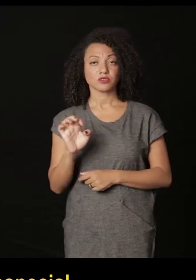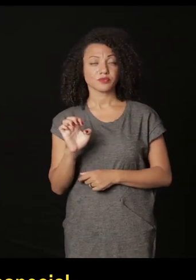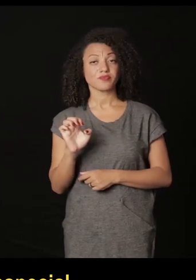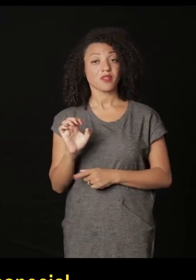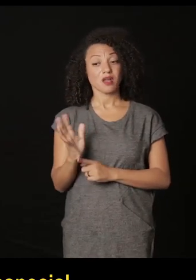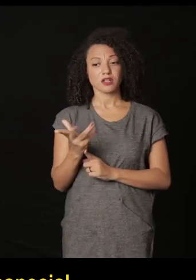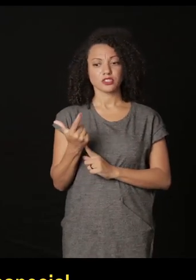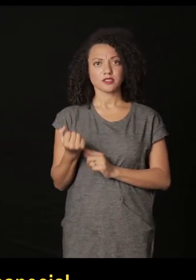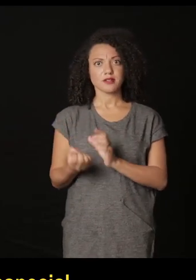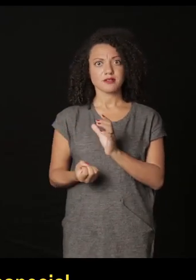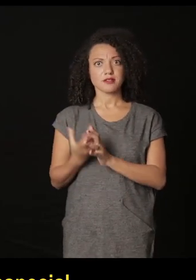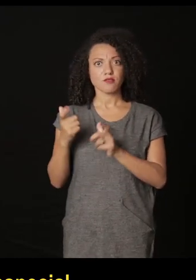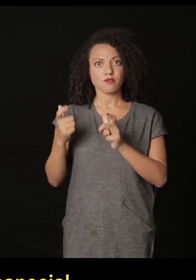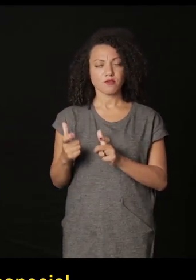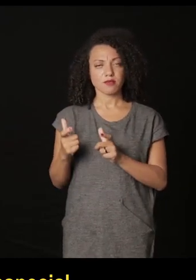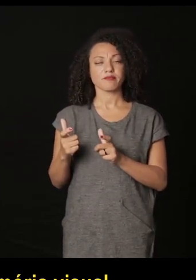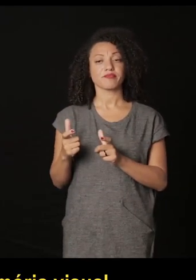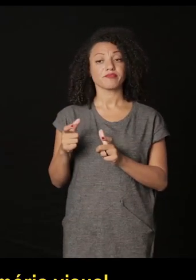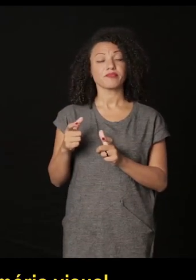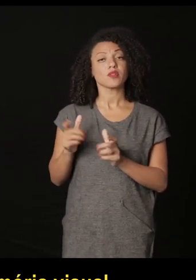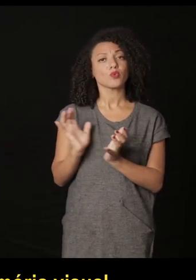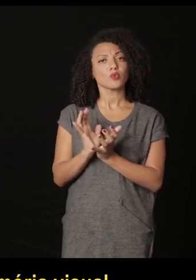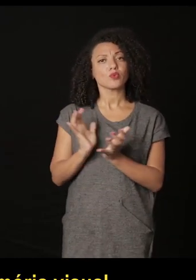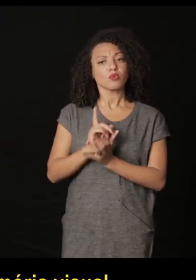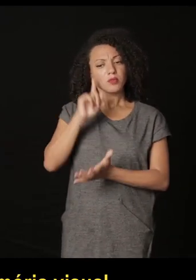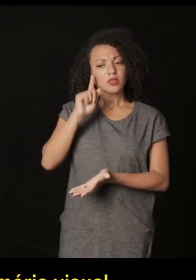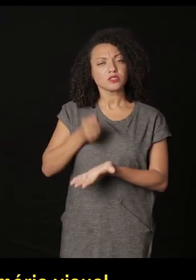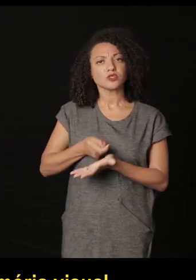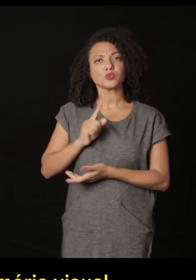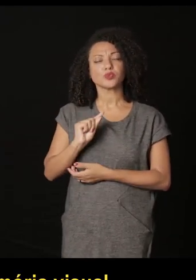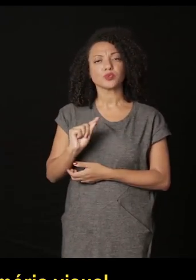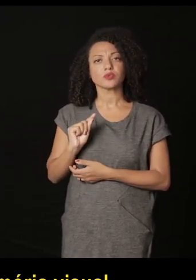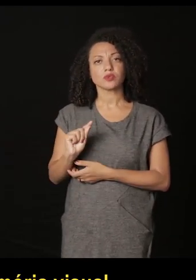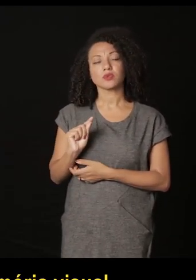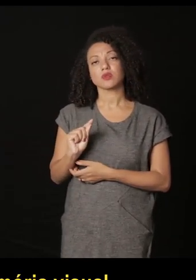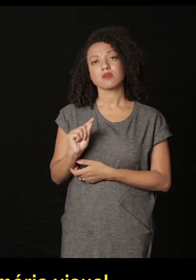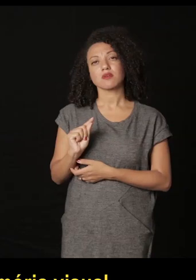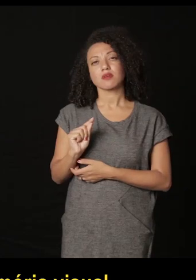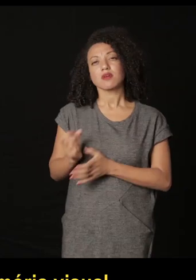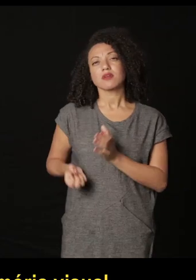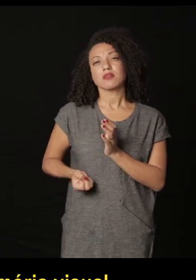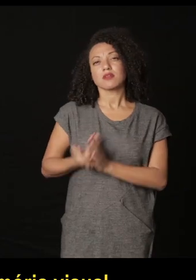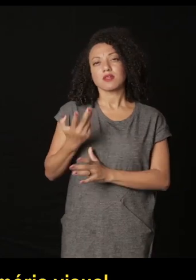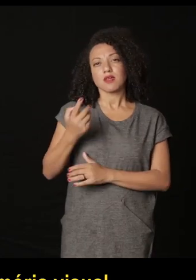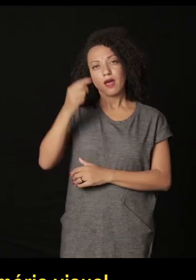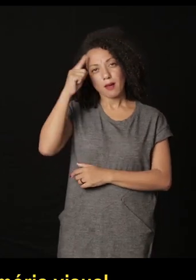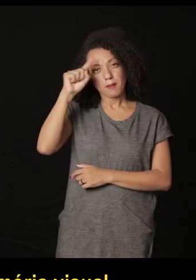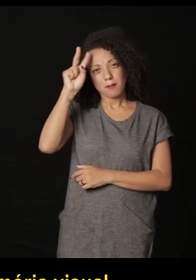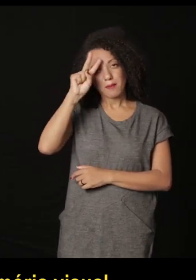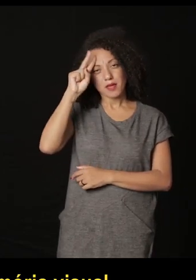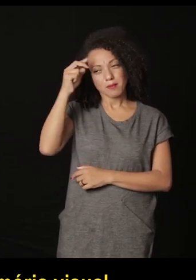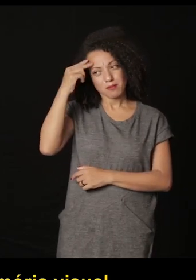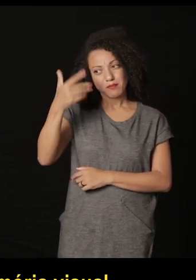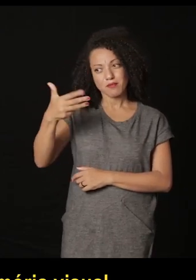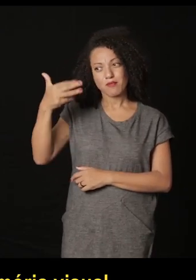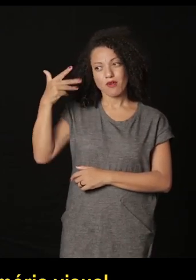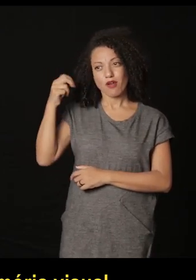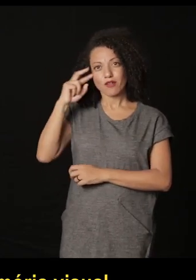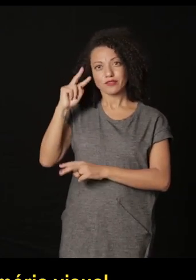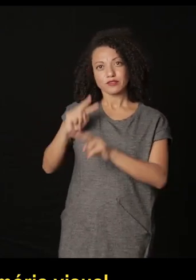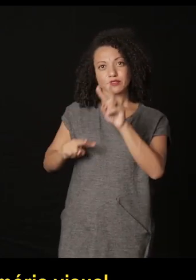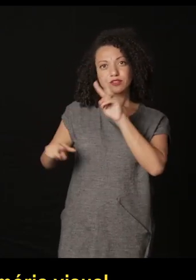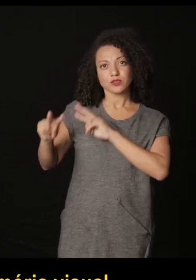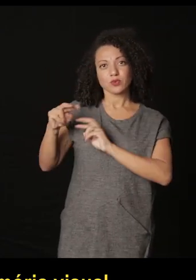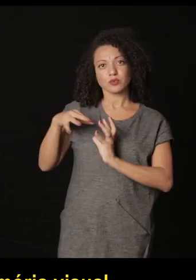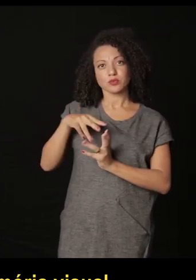que está feita por artistas que eles decidiram constituir uma memória visual do